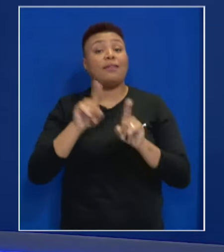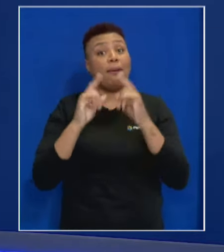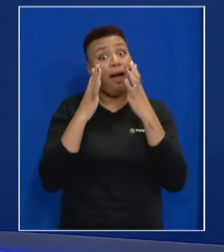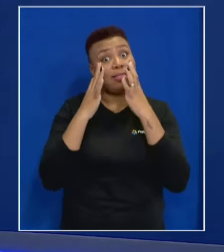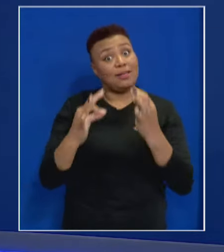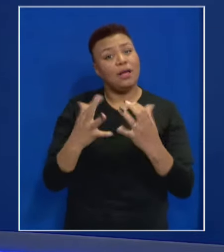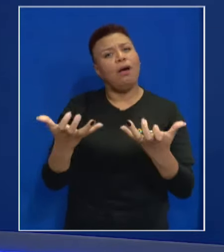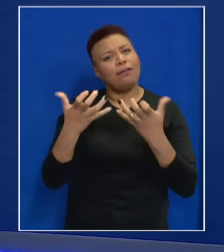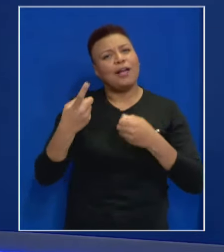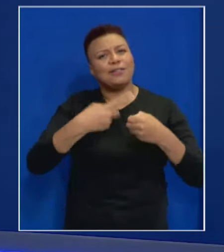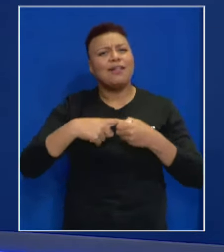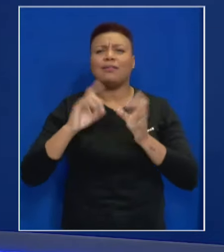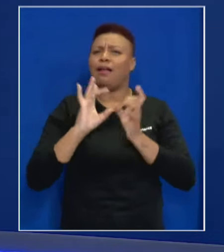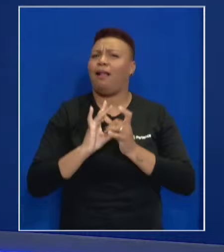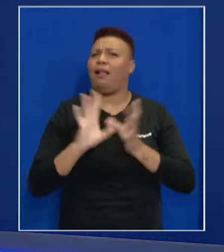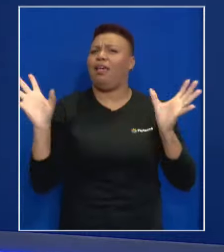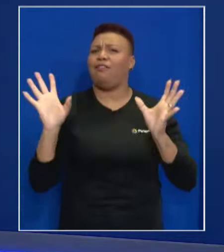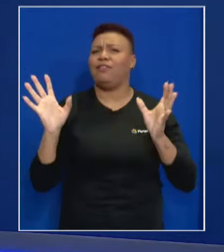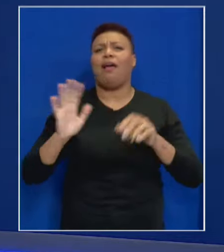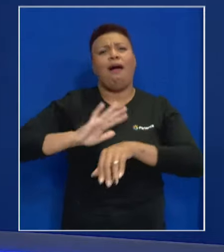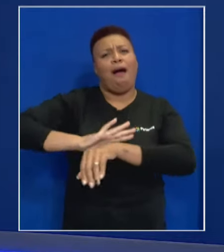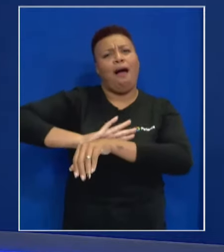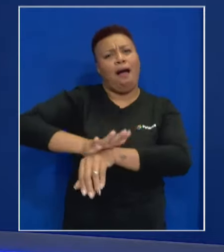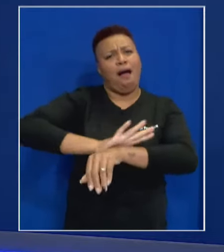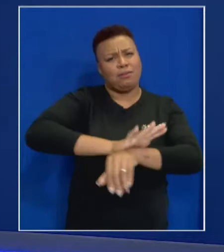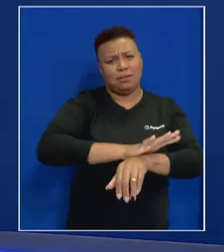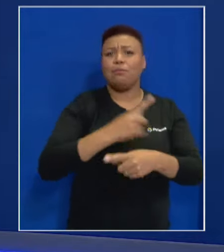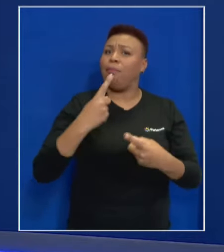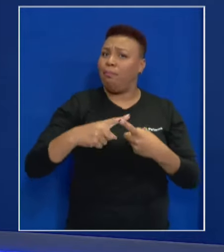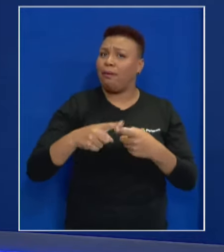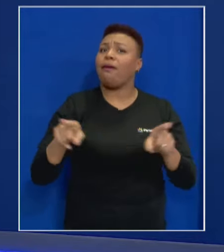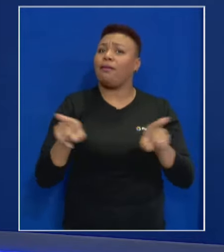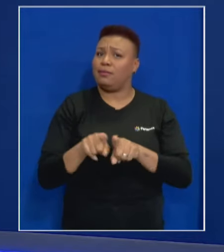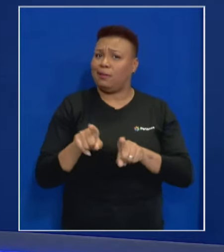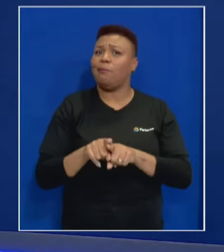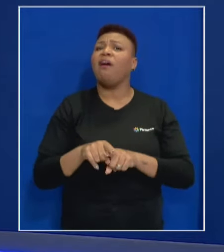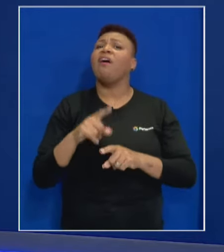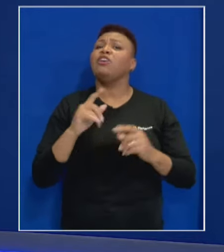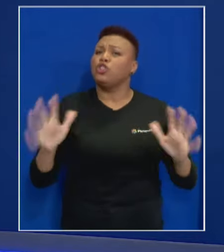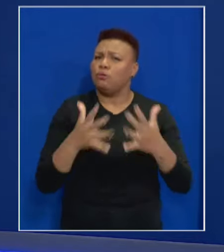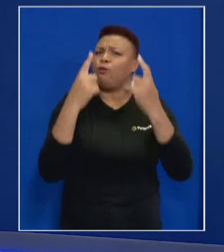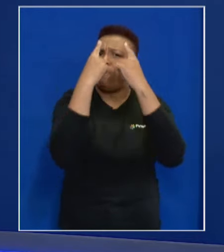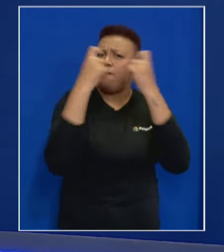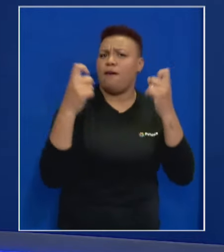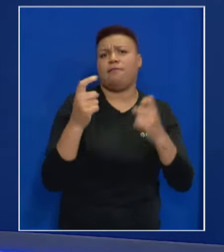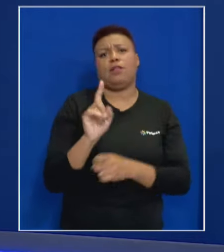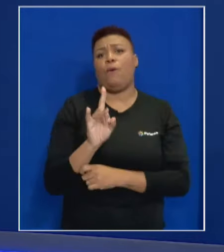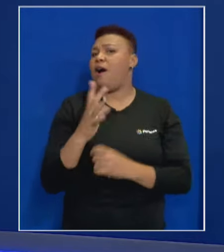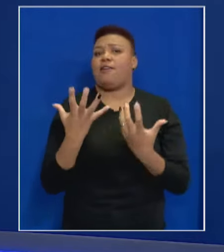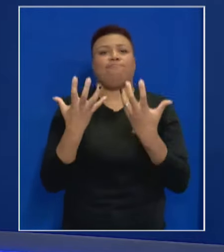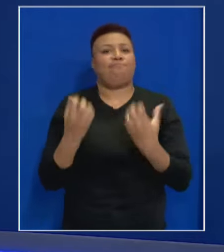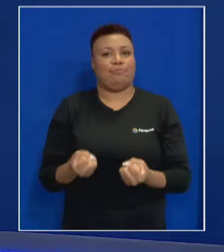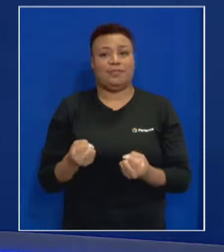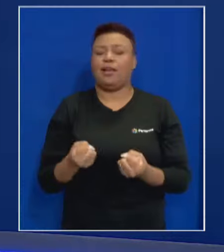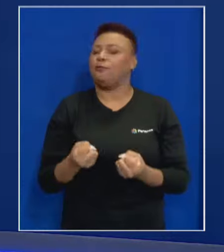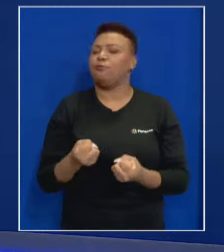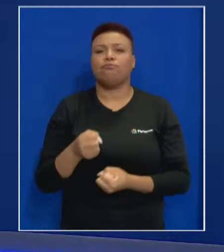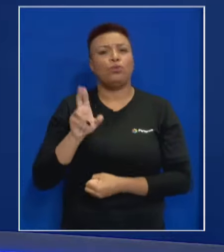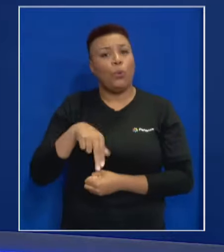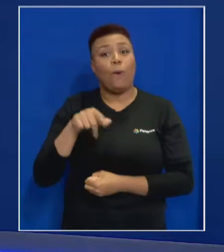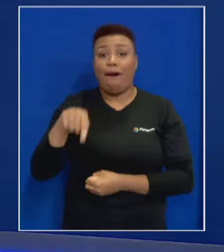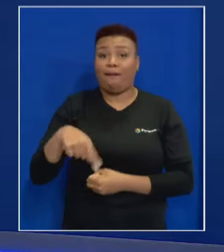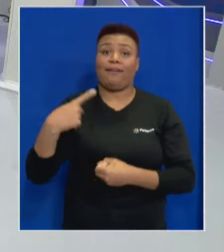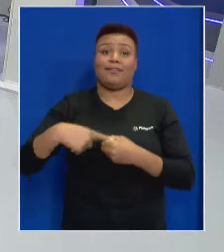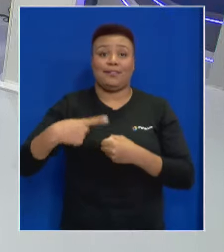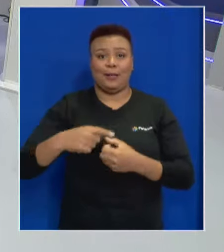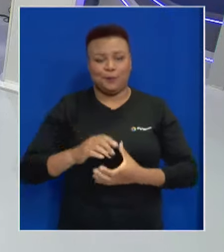E quero uma cidade livre do racismo, porque isso também move a violência e não será aceito de forma alguma na